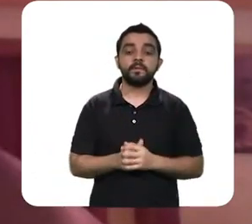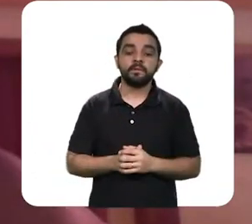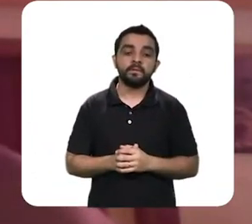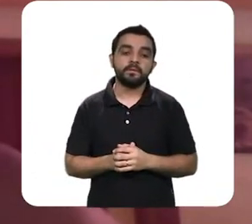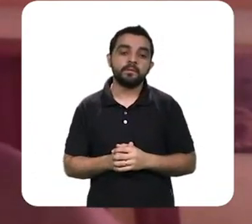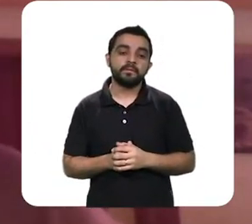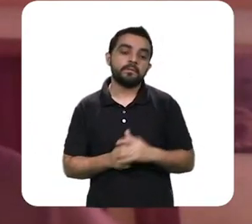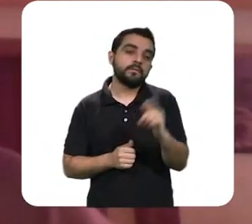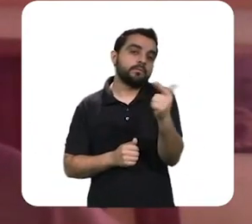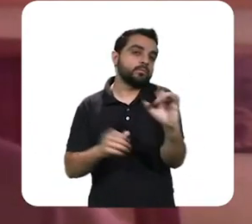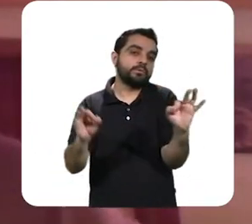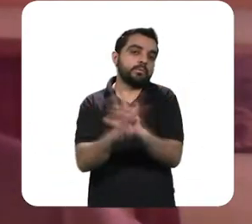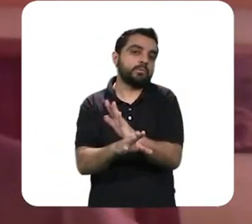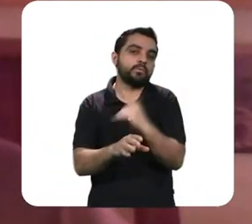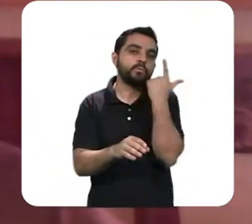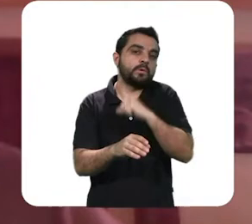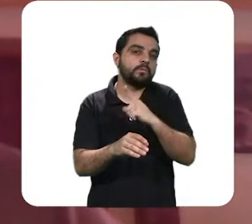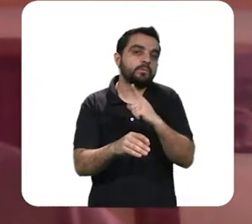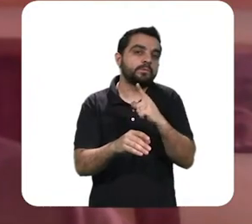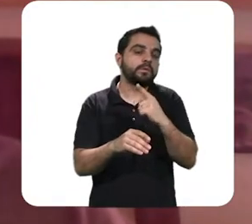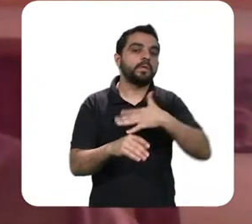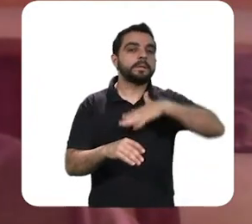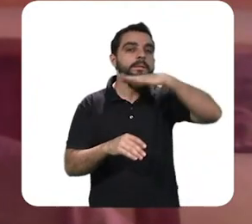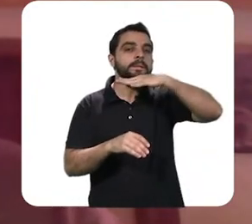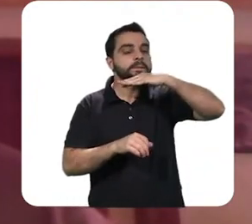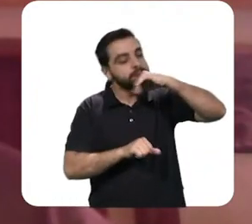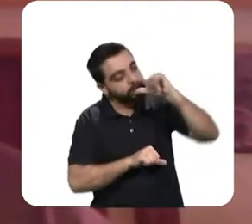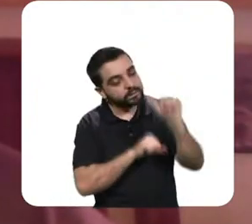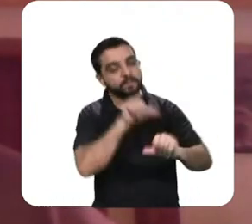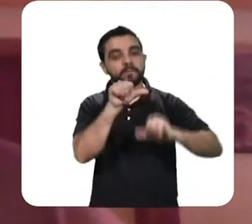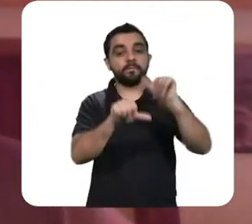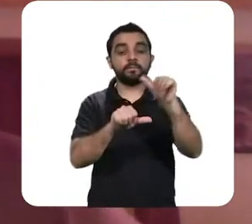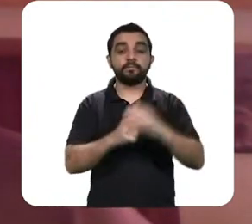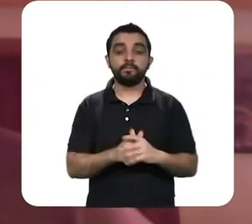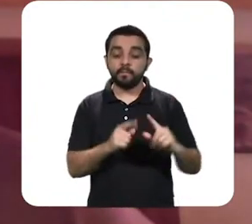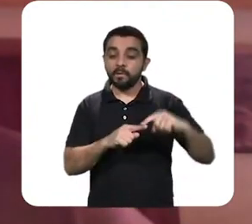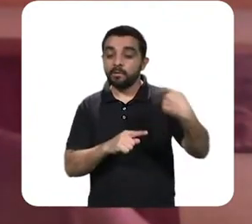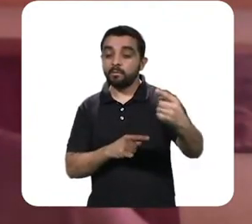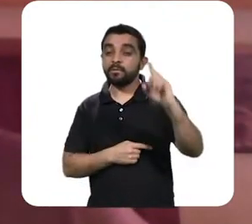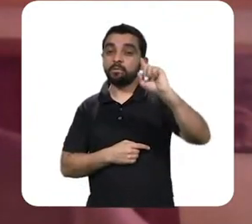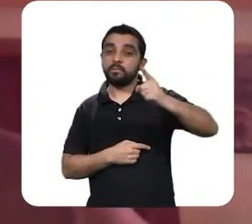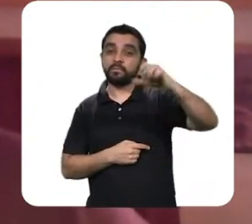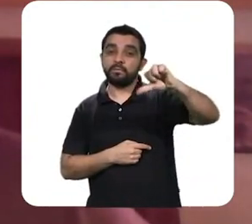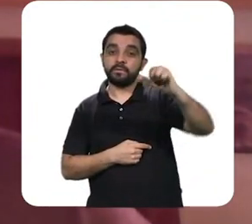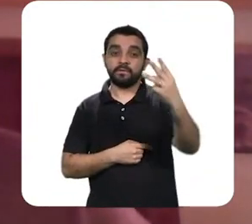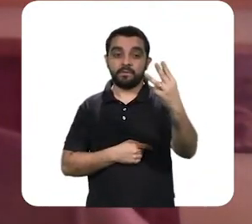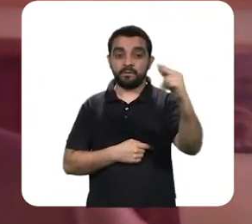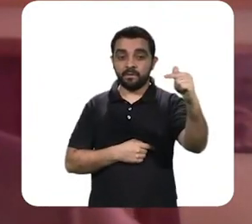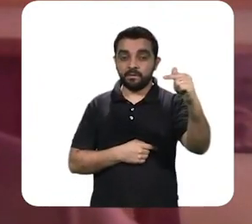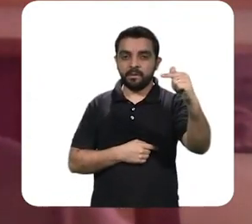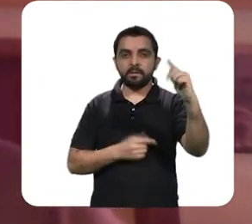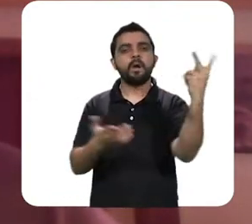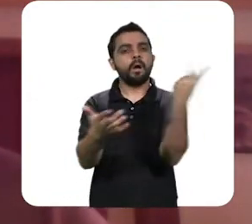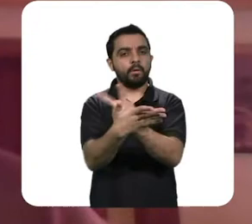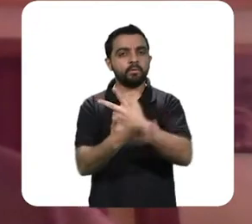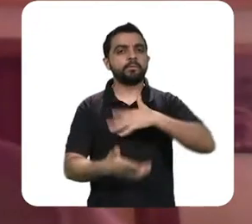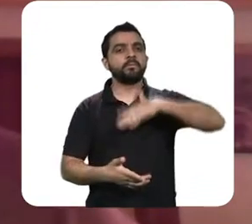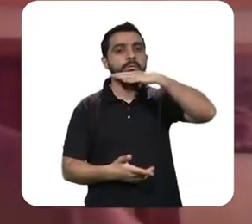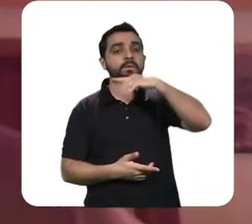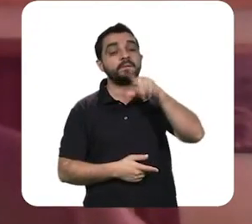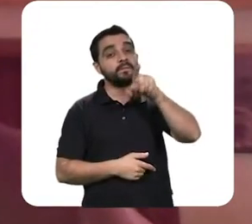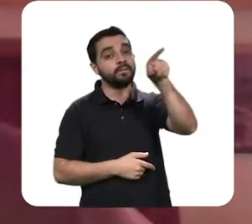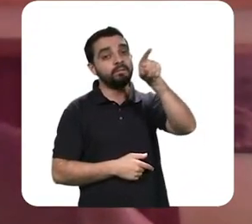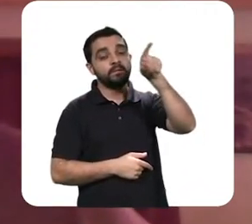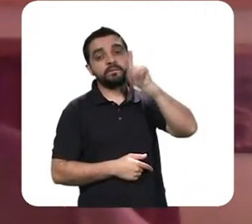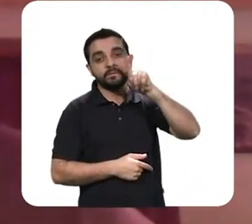insuficiente para superar a crise. Em 1937, os Estados Unidos atingiram uma segunda recessão importante.